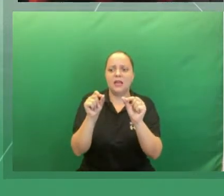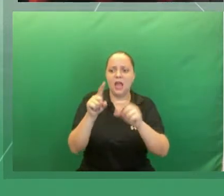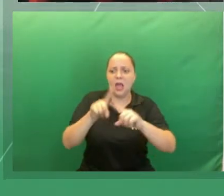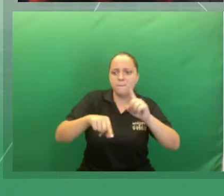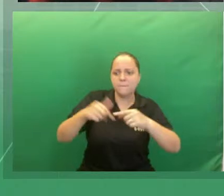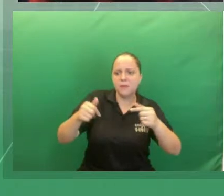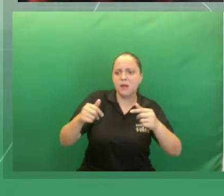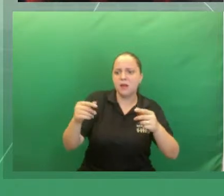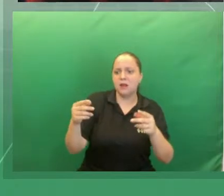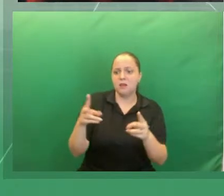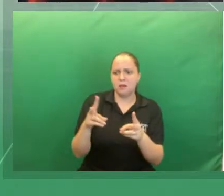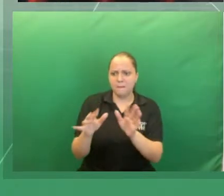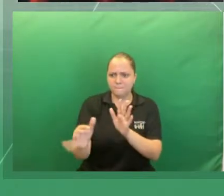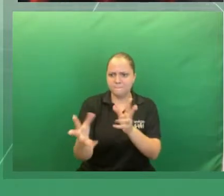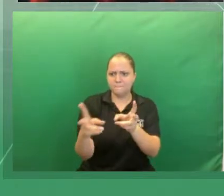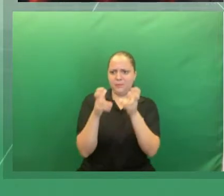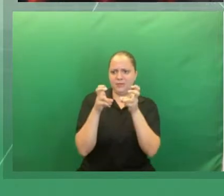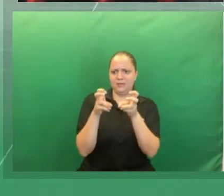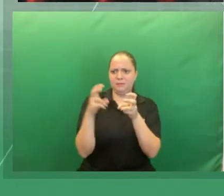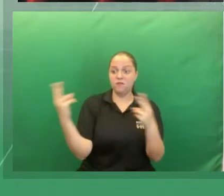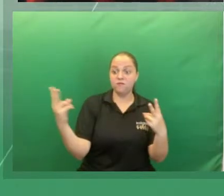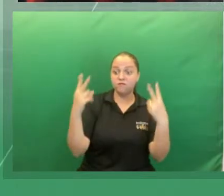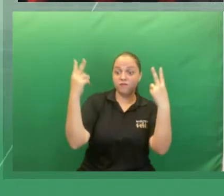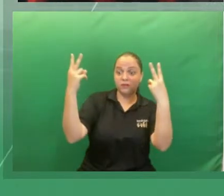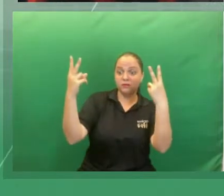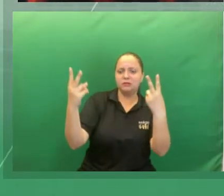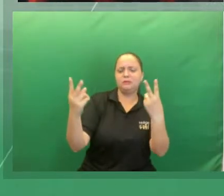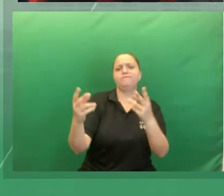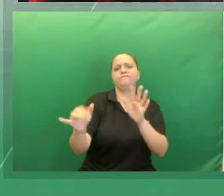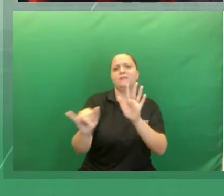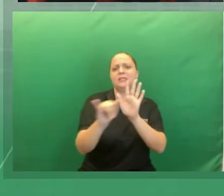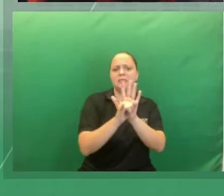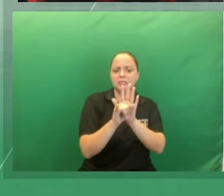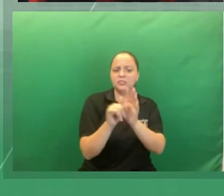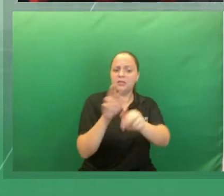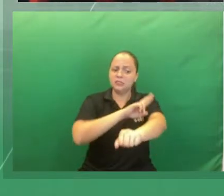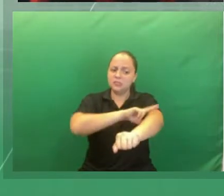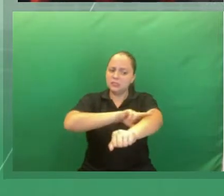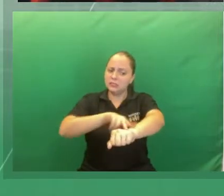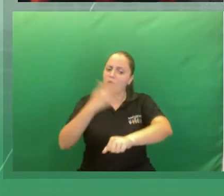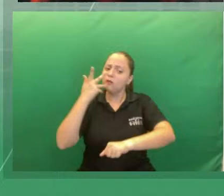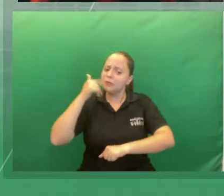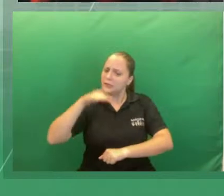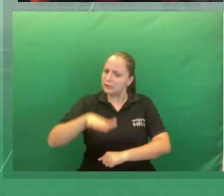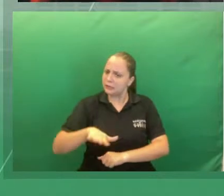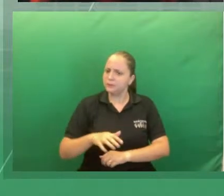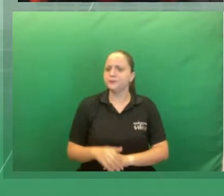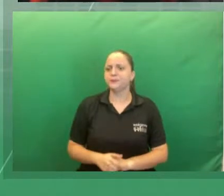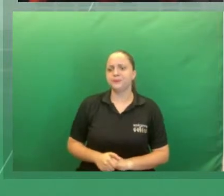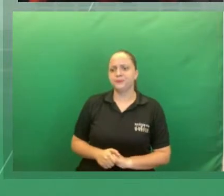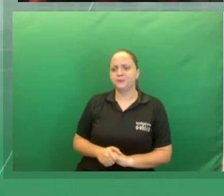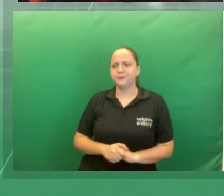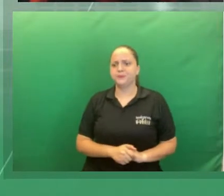valorização da identidade racial da criança. Próximo.